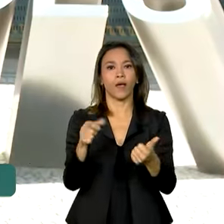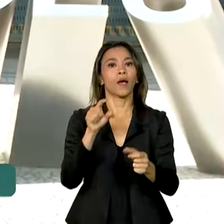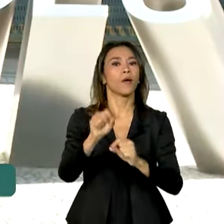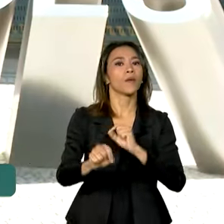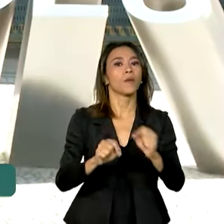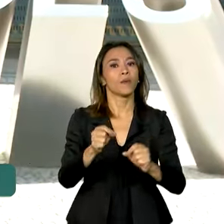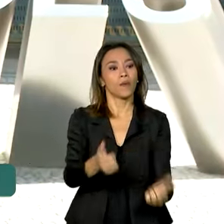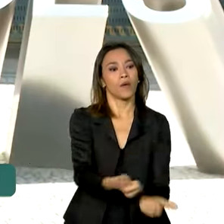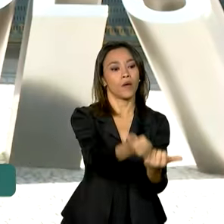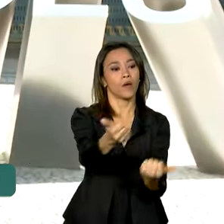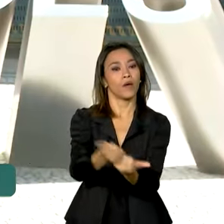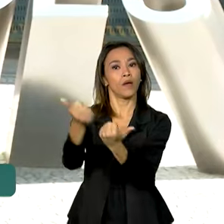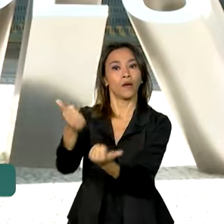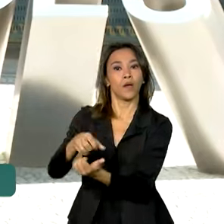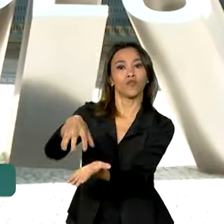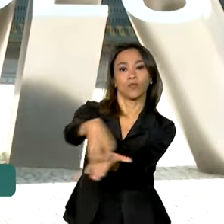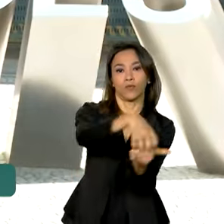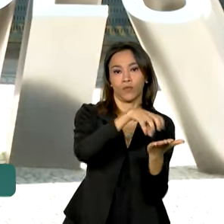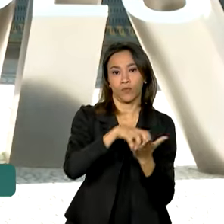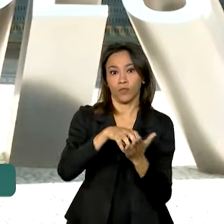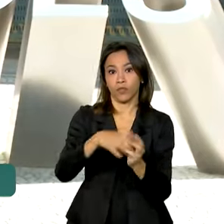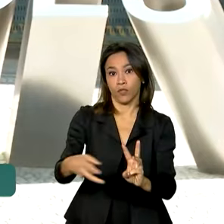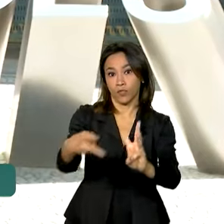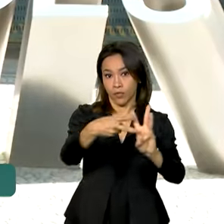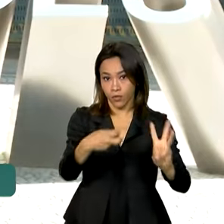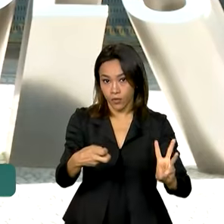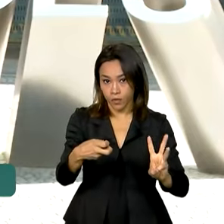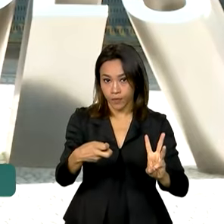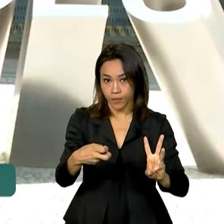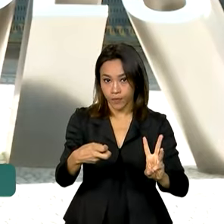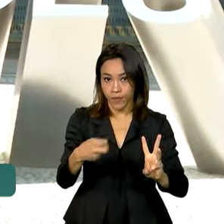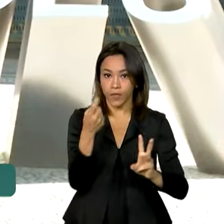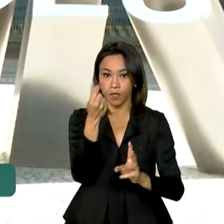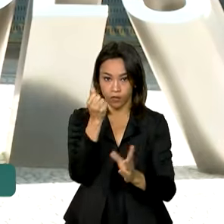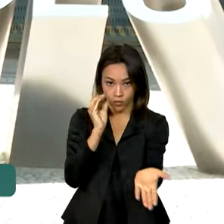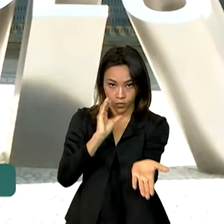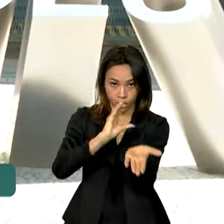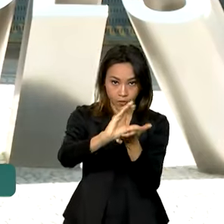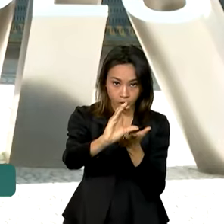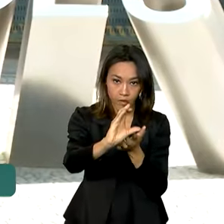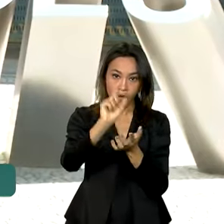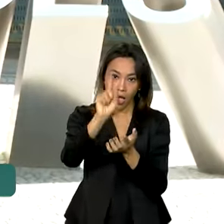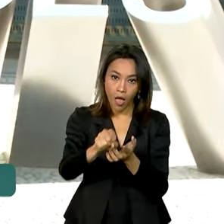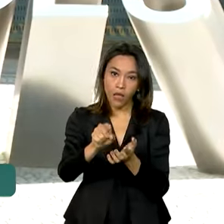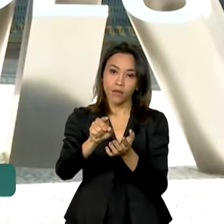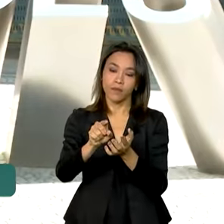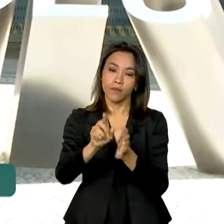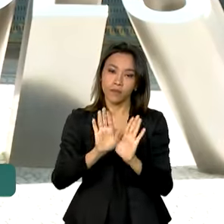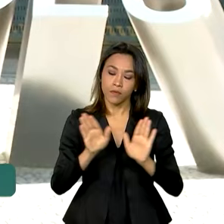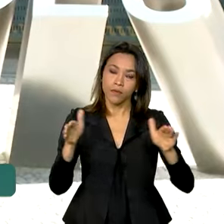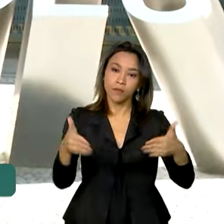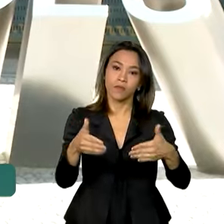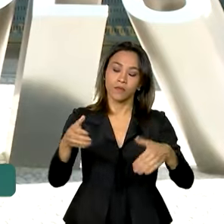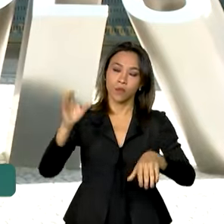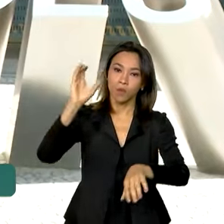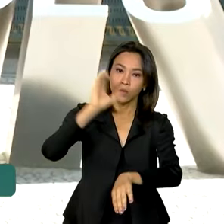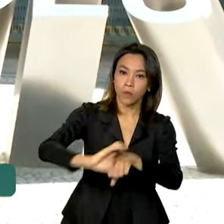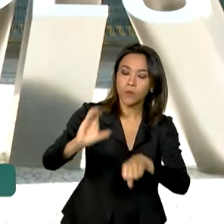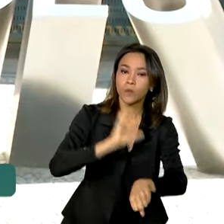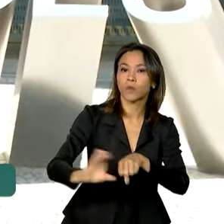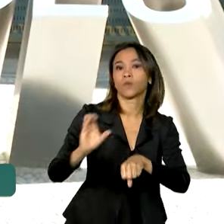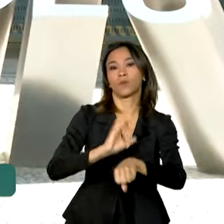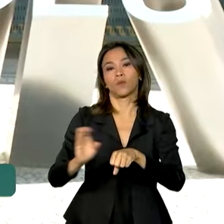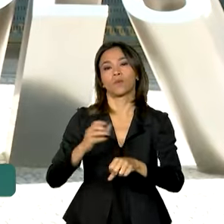Esses recursos vão ser utilizados para oferecer cursos que vão formar novas lideranças,